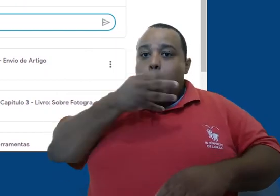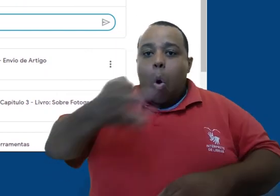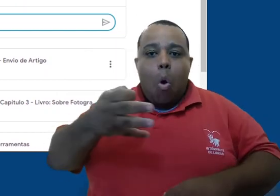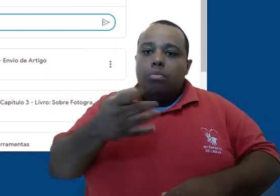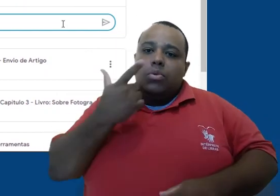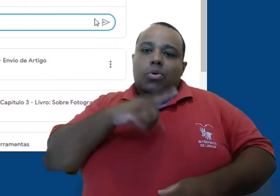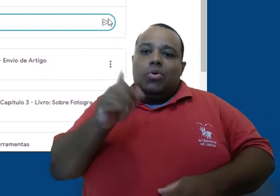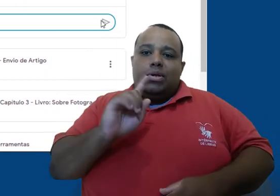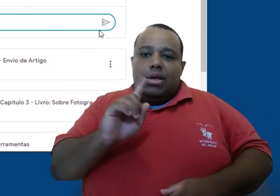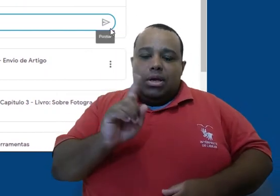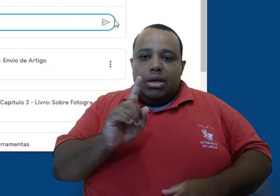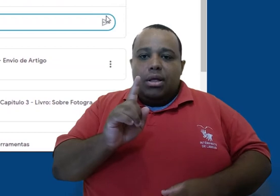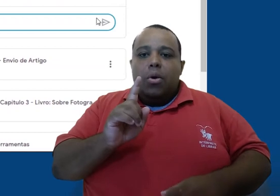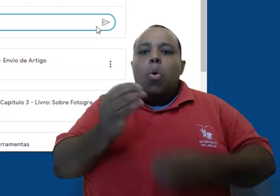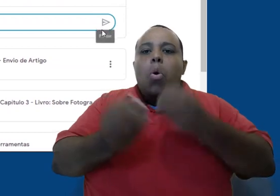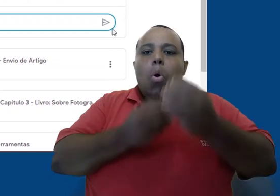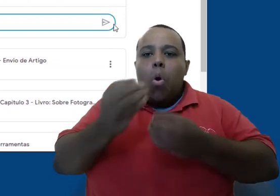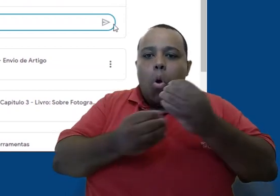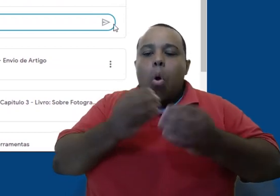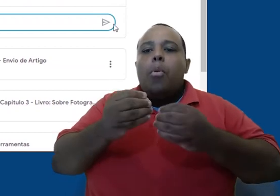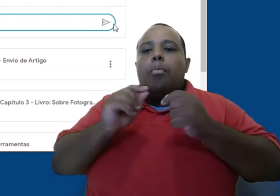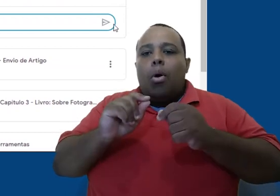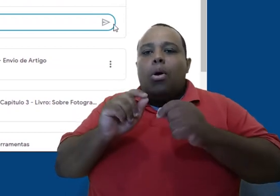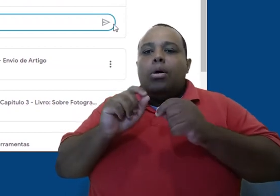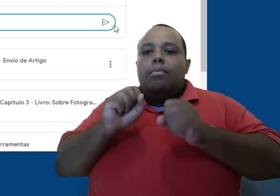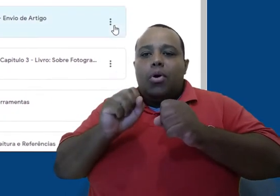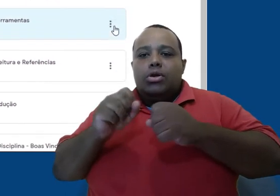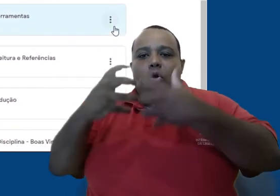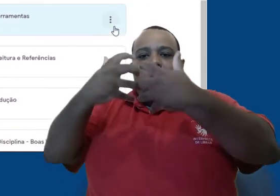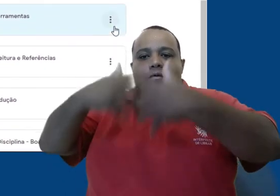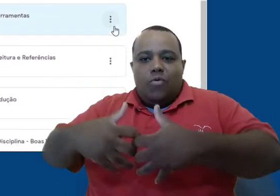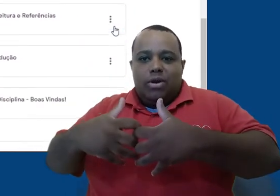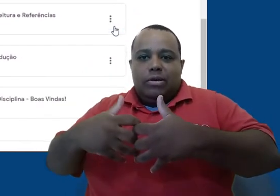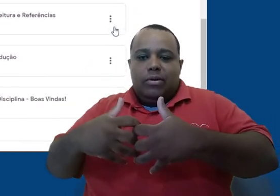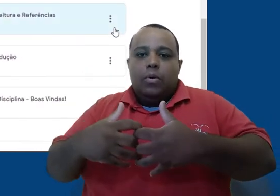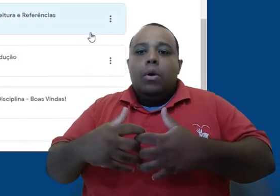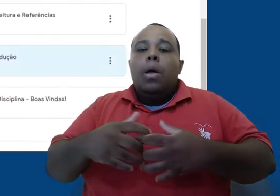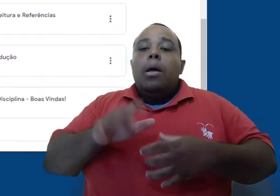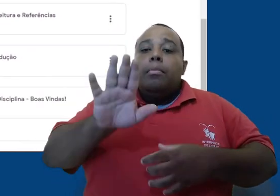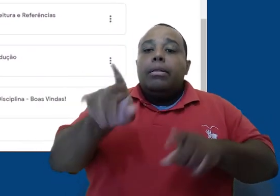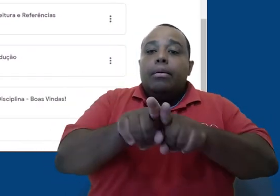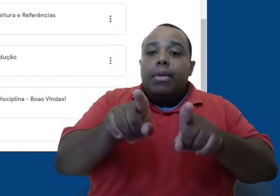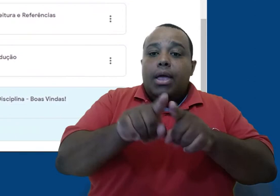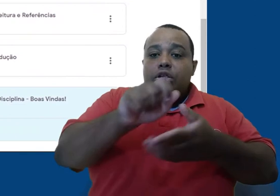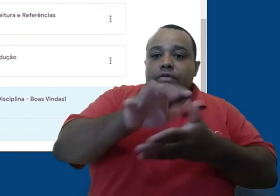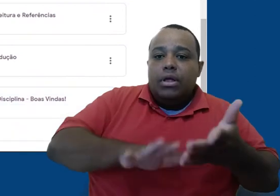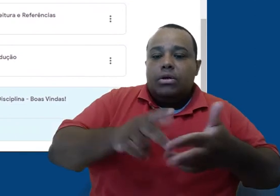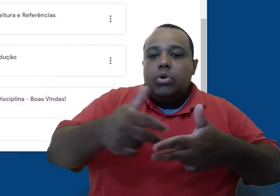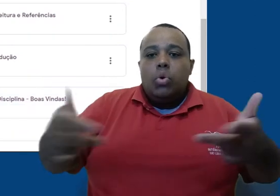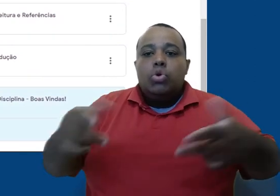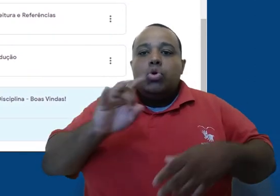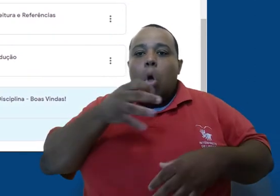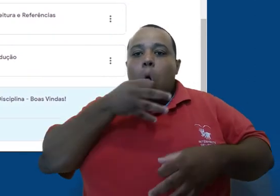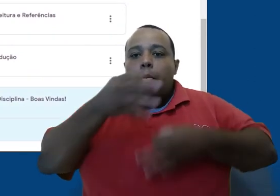comentário, é só clicar na setinha à direita deste campo. Já quanto às notificações de postagem de materiais e atividades, os comentários só estarão